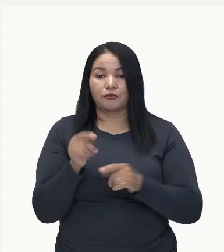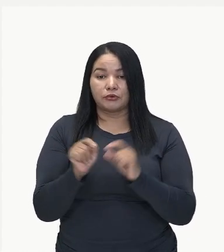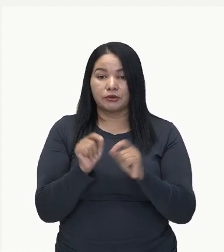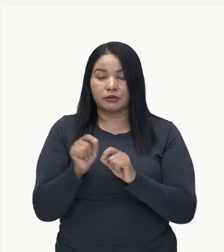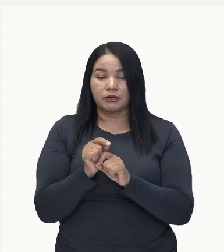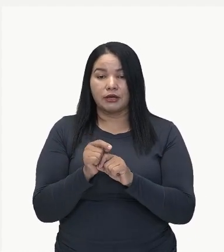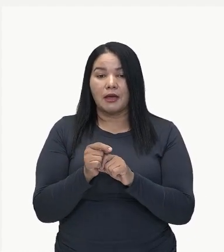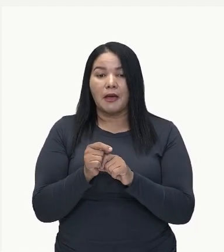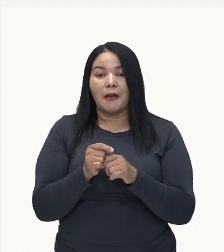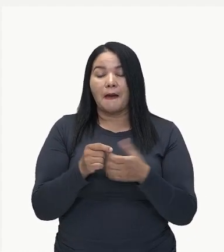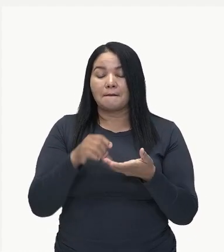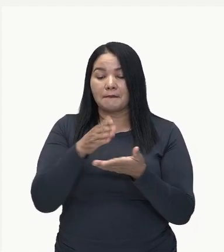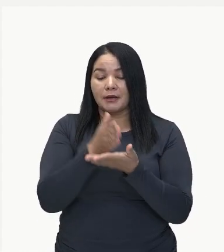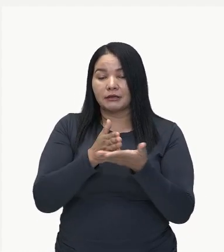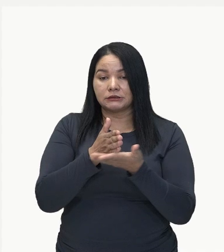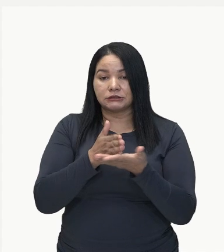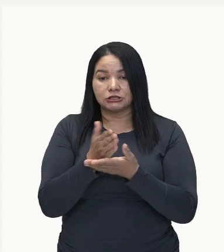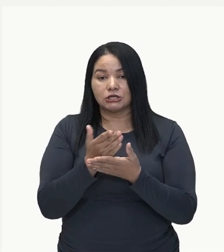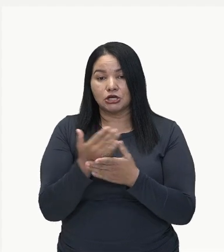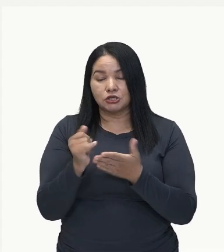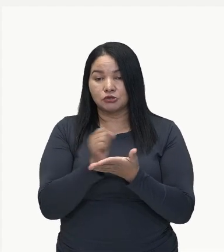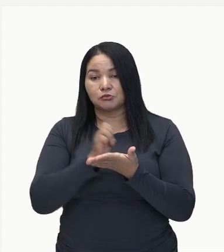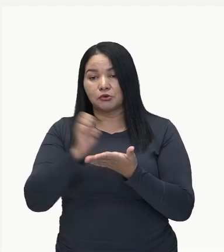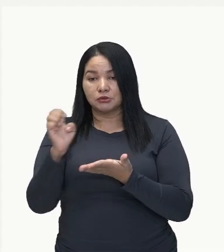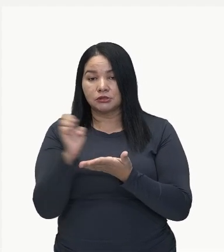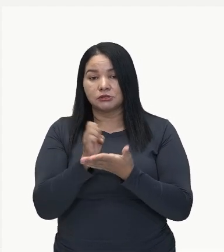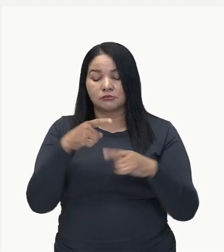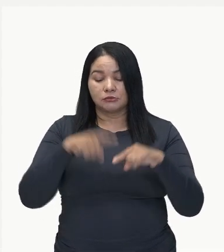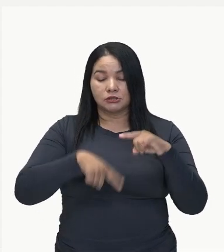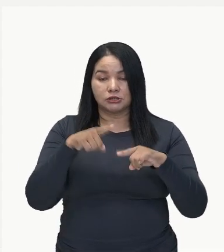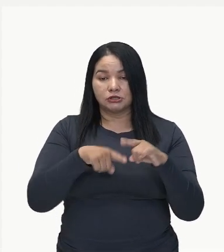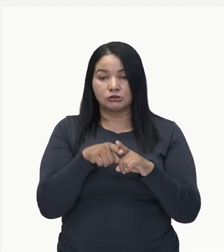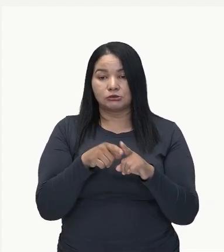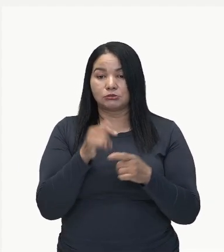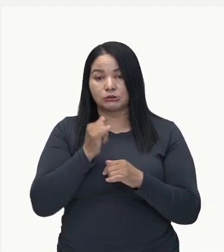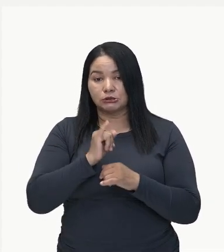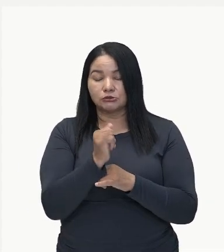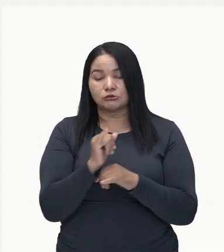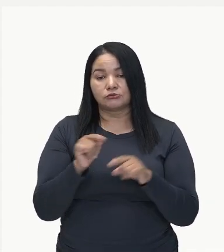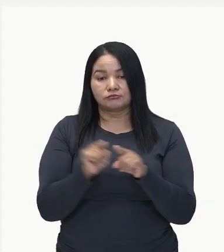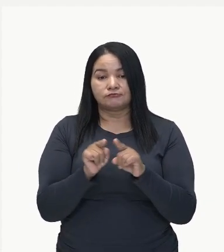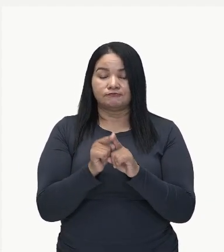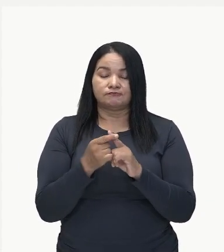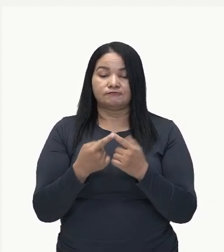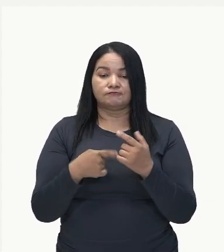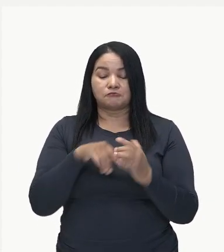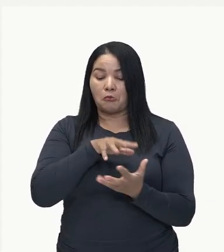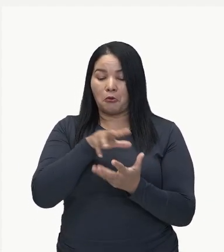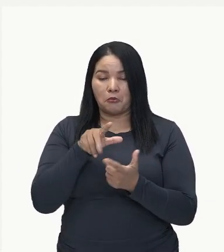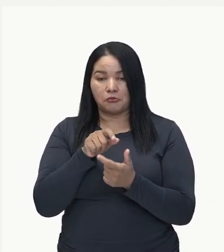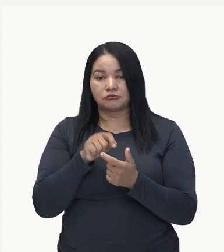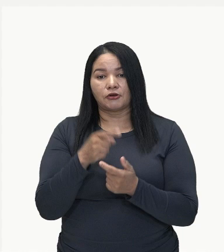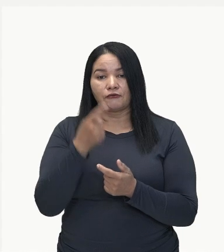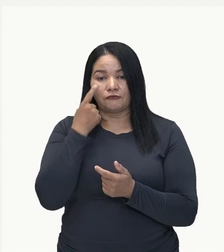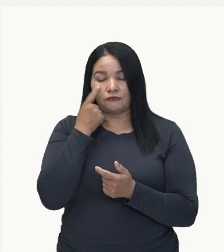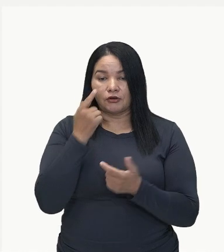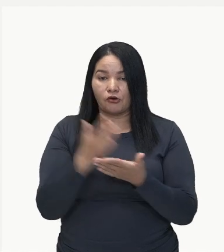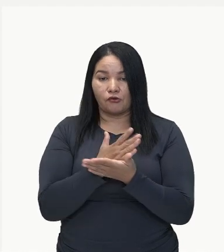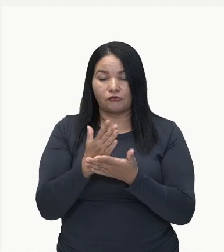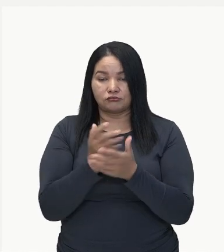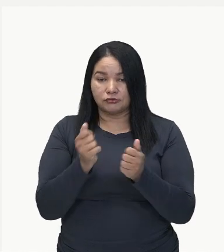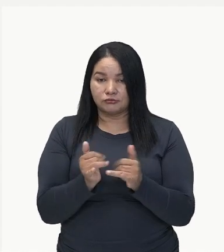da metade das exportações dos produtos eletrônicos e eletrodomésticos do mundo, que a gente já verificou algumas dessas